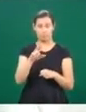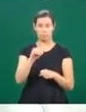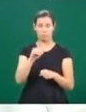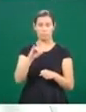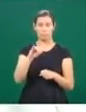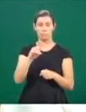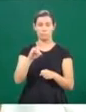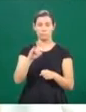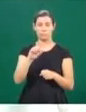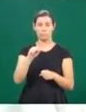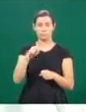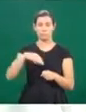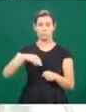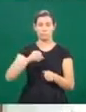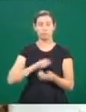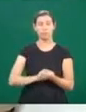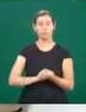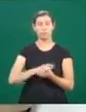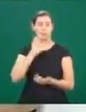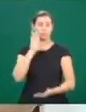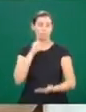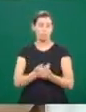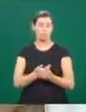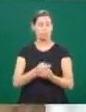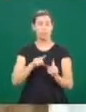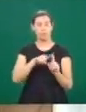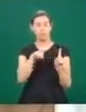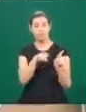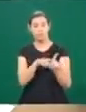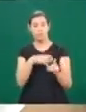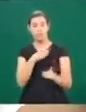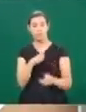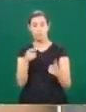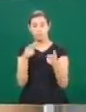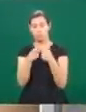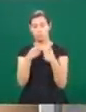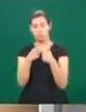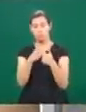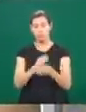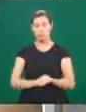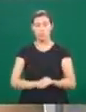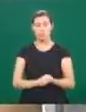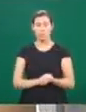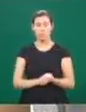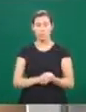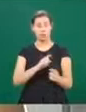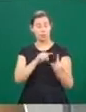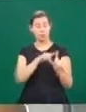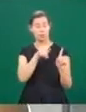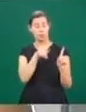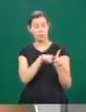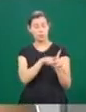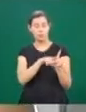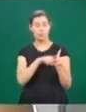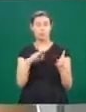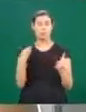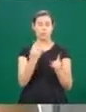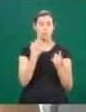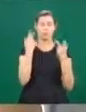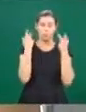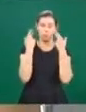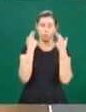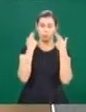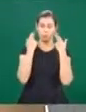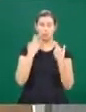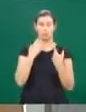buscou acompanhamento médico. O pré-natal foi tranquilo. Durante a gravidez, correu tudo normal. Não tive